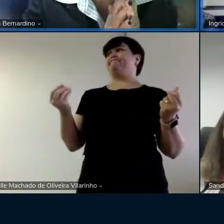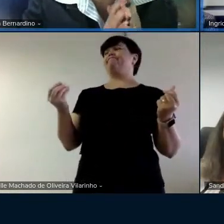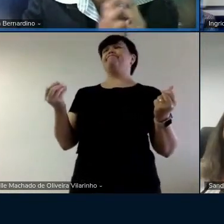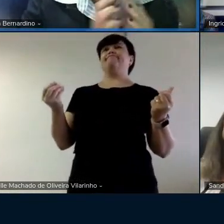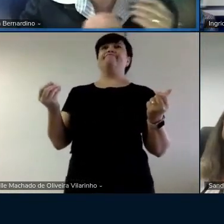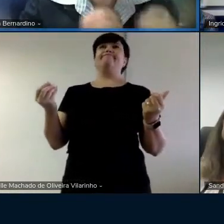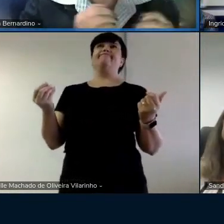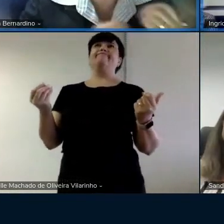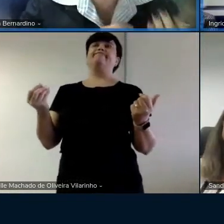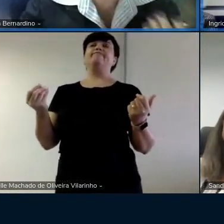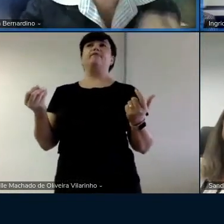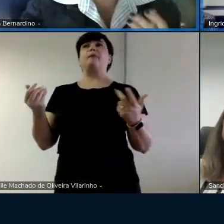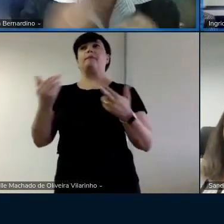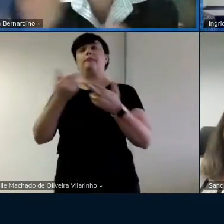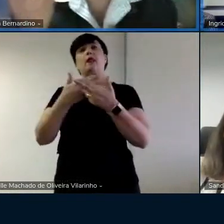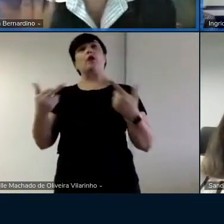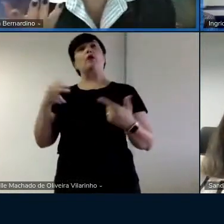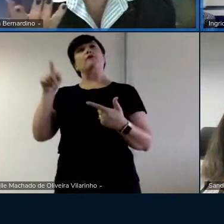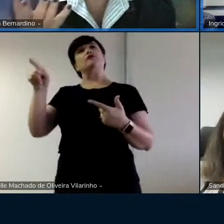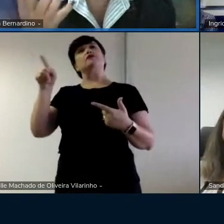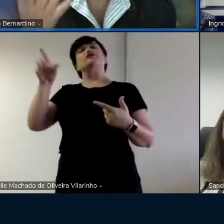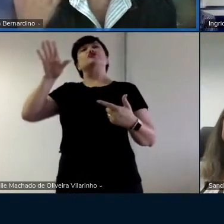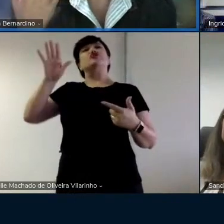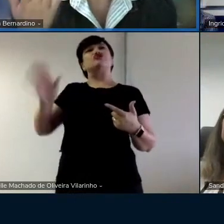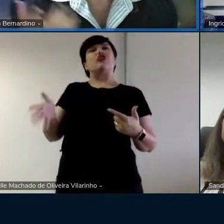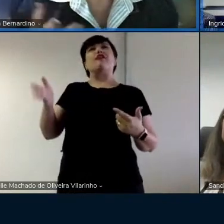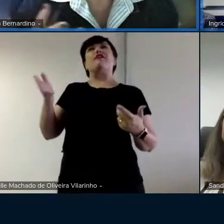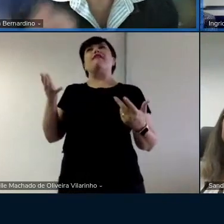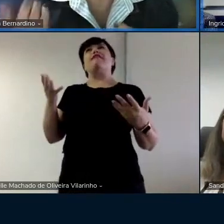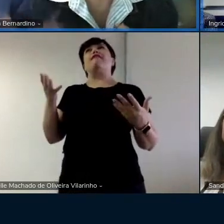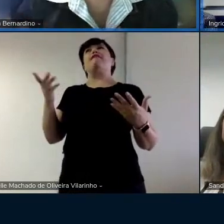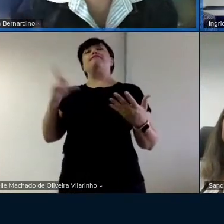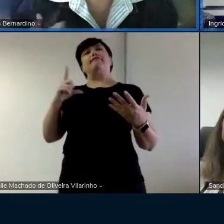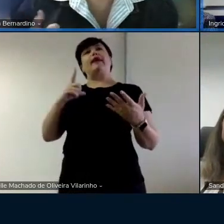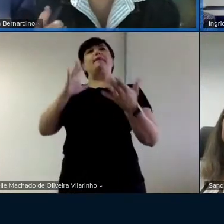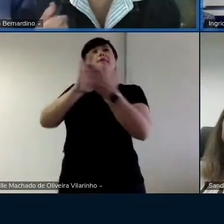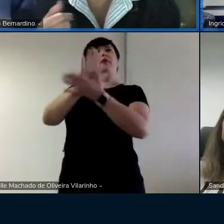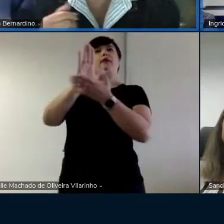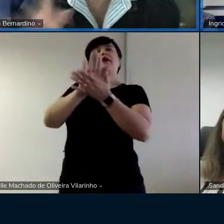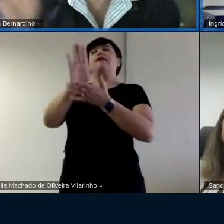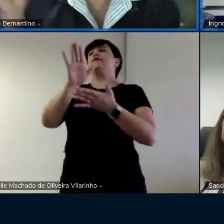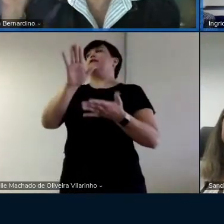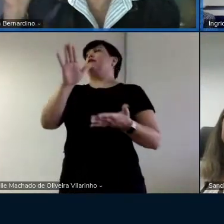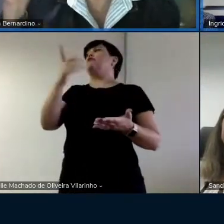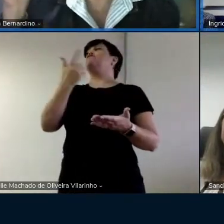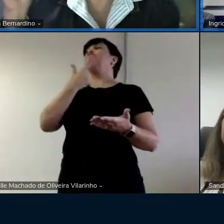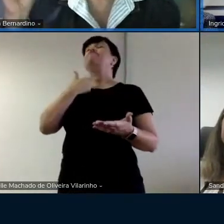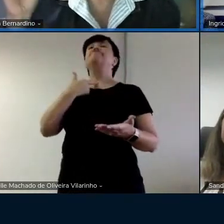como você vai você já tem essa essa publicação você pretende